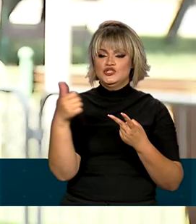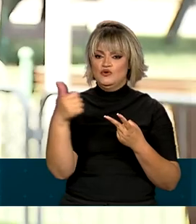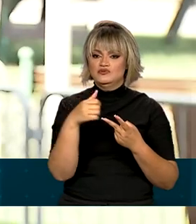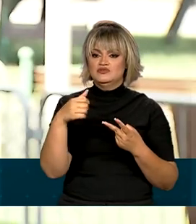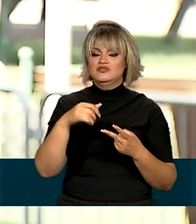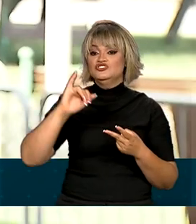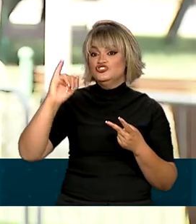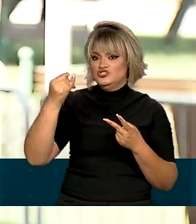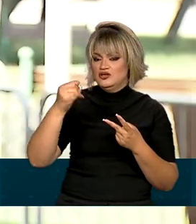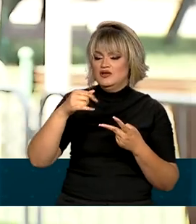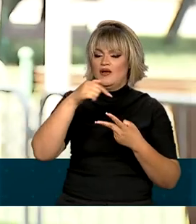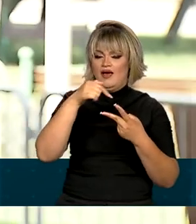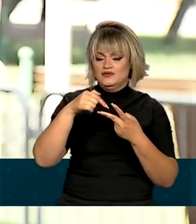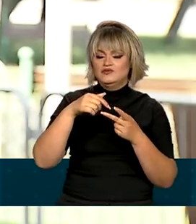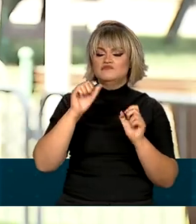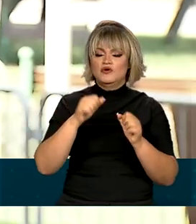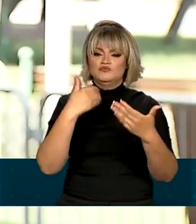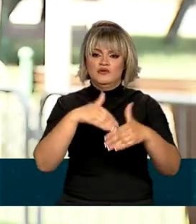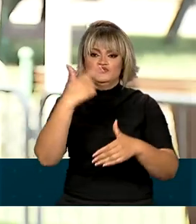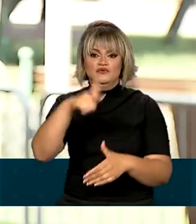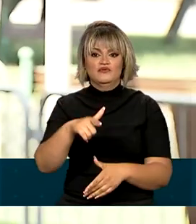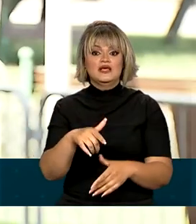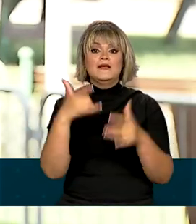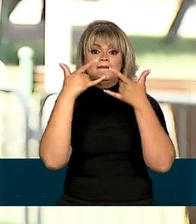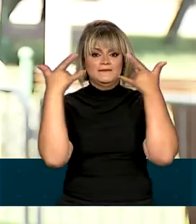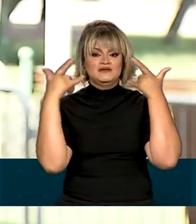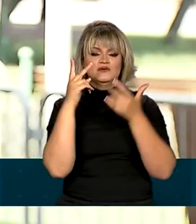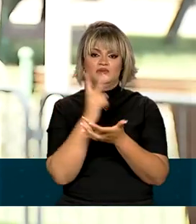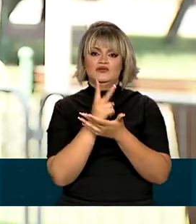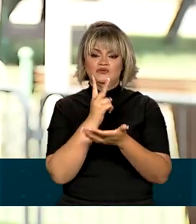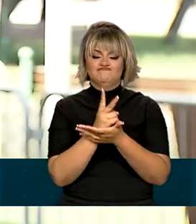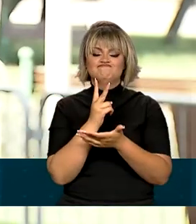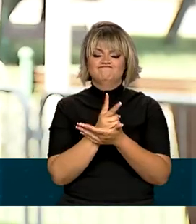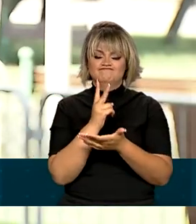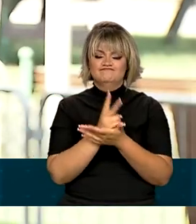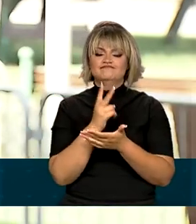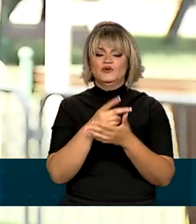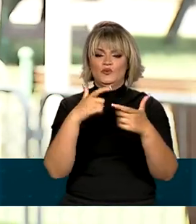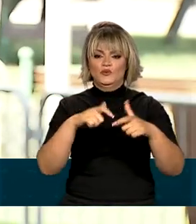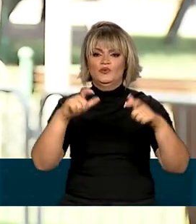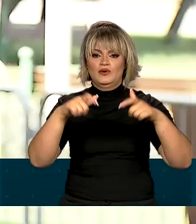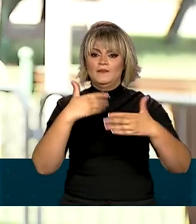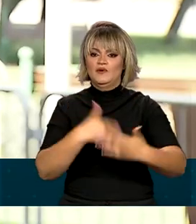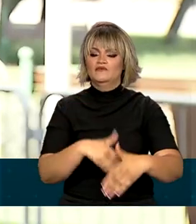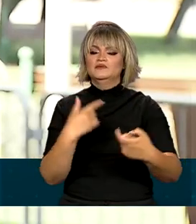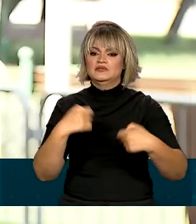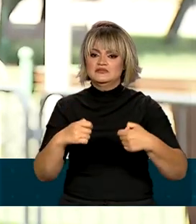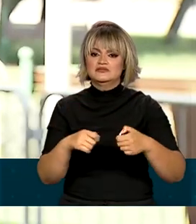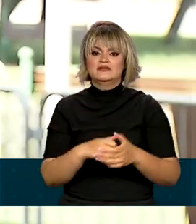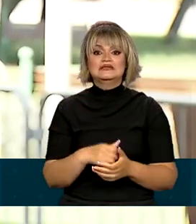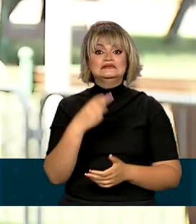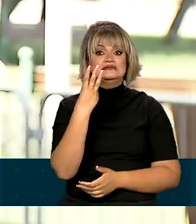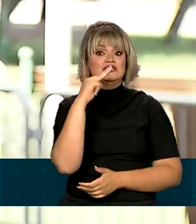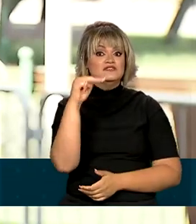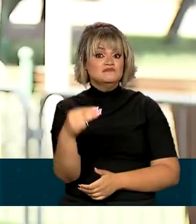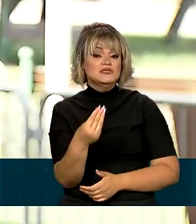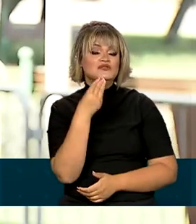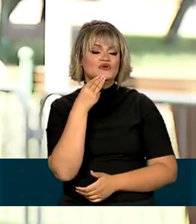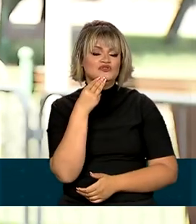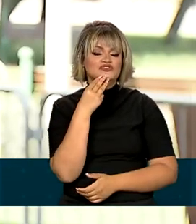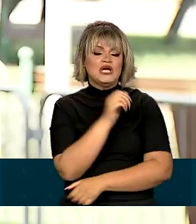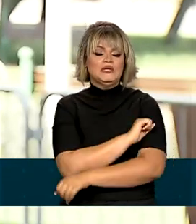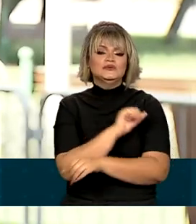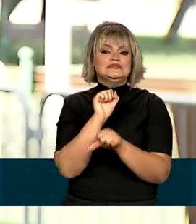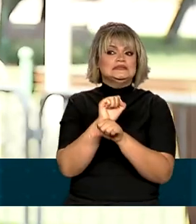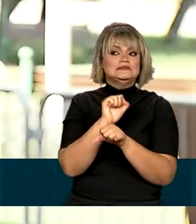11 de janeiro, lembrando que o uso da máscara é obrigatório nos locais de prova. São mais de três milhões de estudantes que estão aí